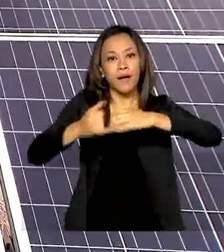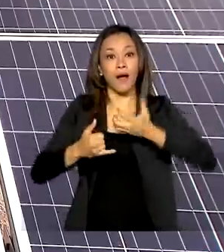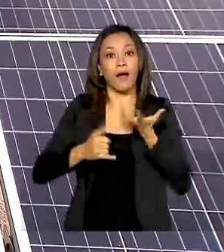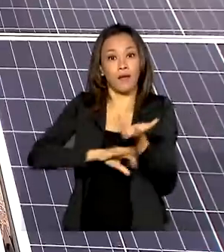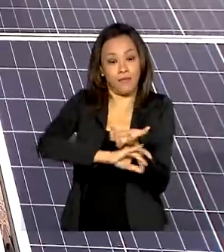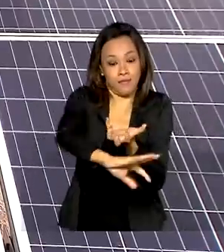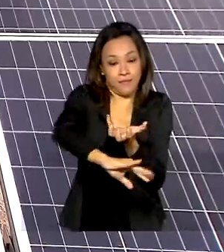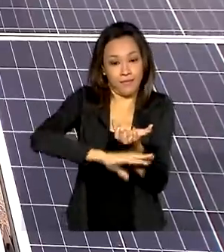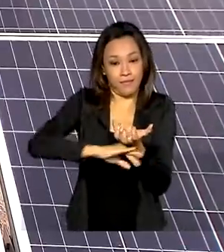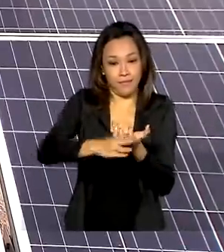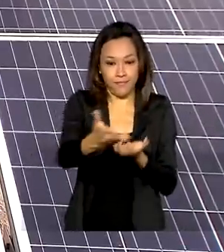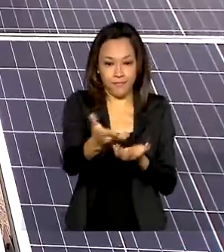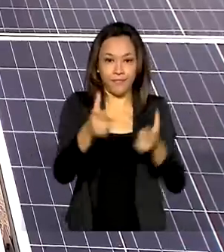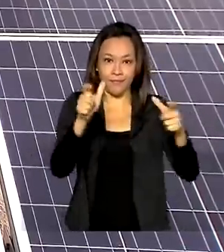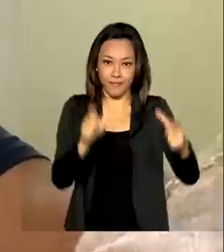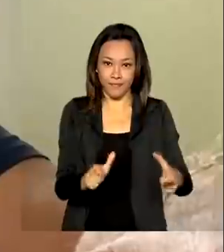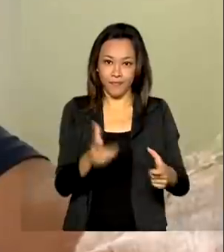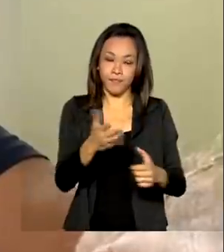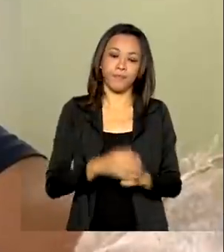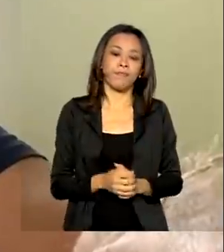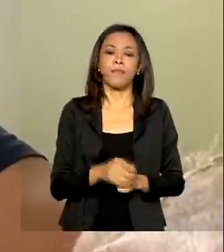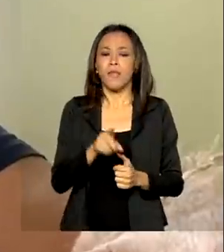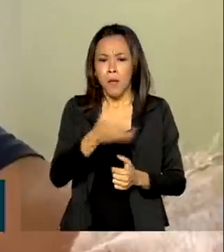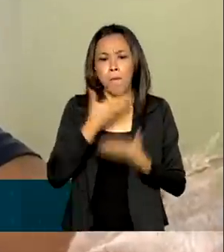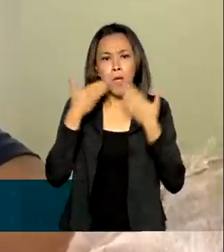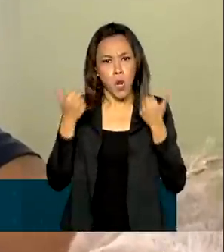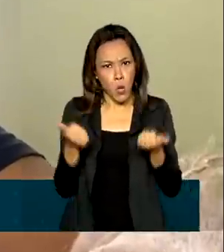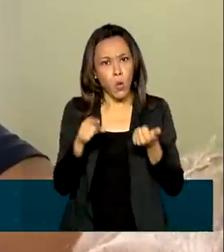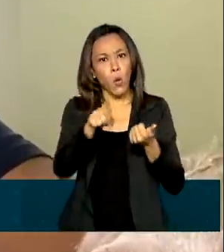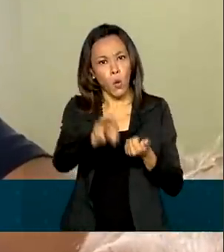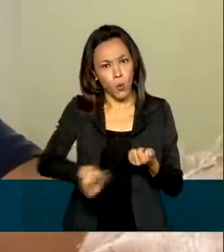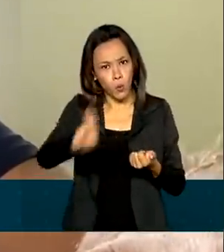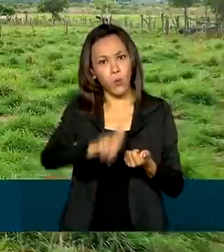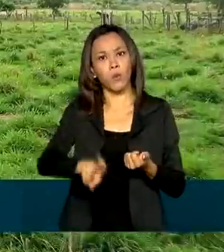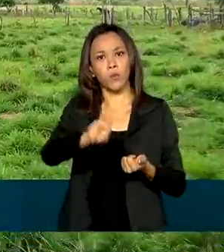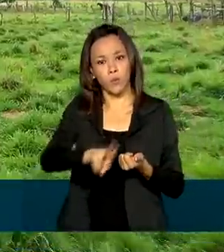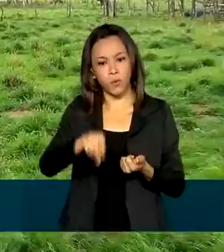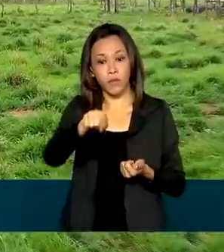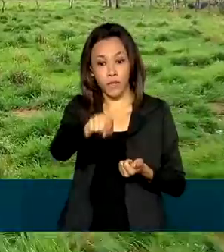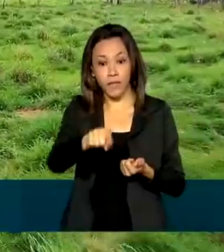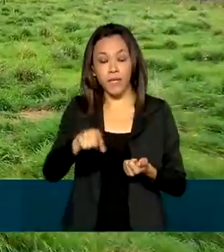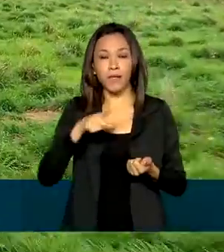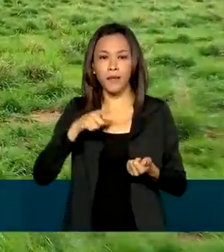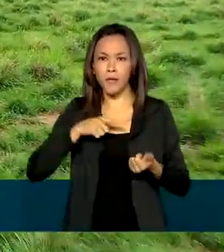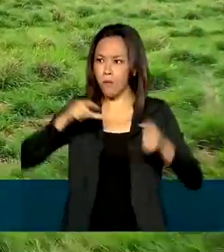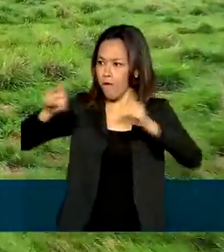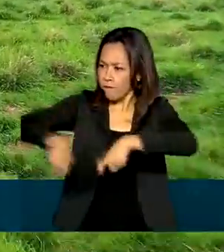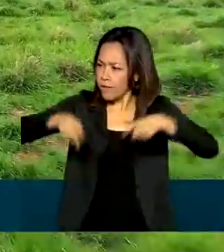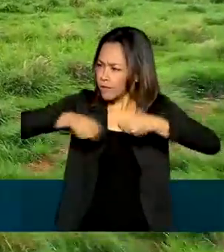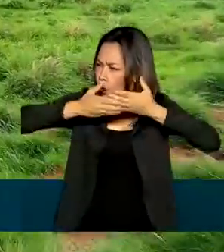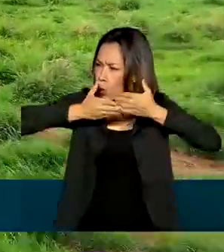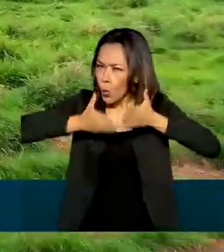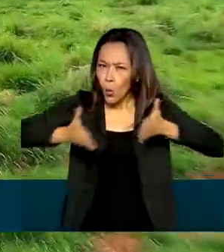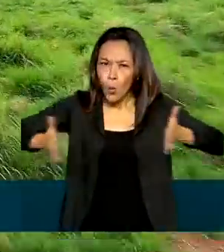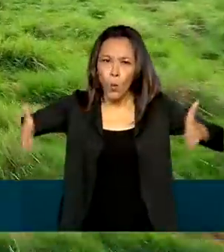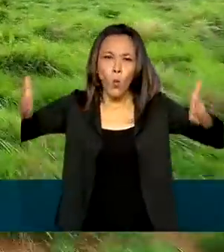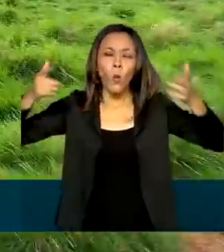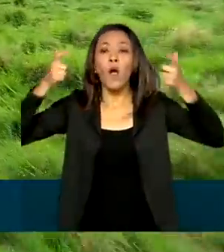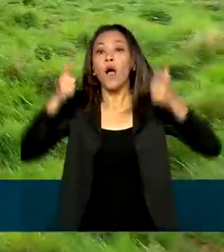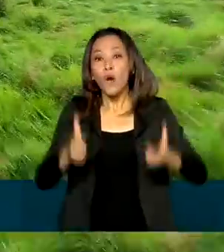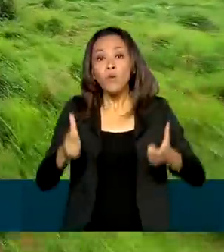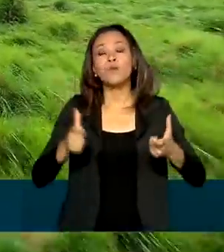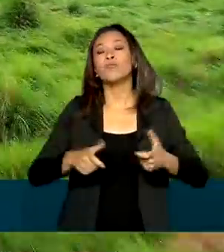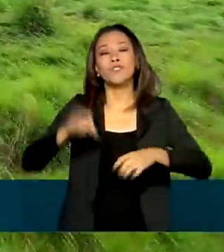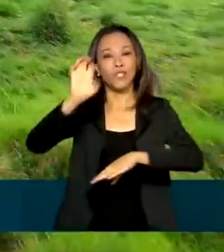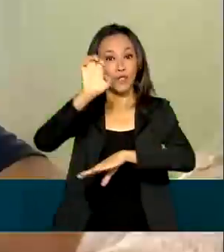A chegada das placas solares melhorou a vida de Mário Sérgio, proprietário de uma fazenda no interior do Mato Grosso do